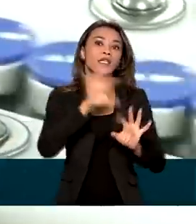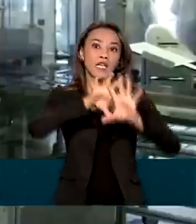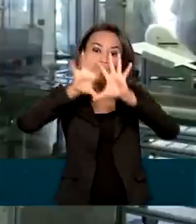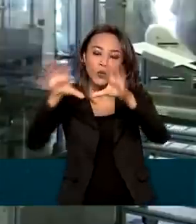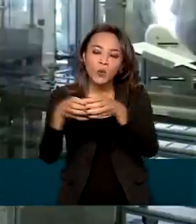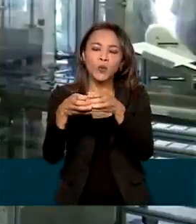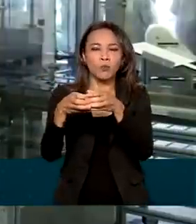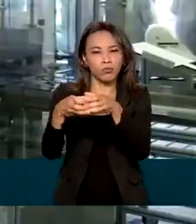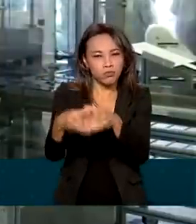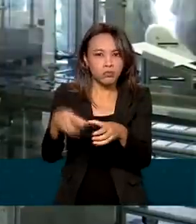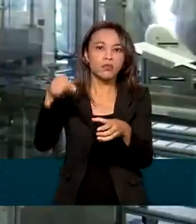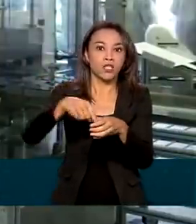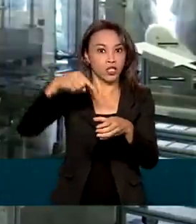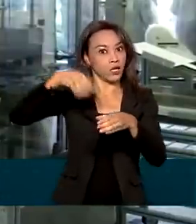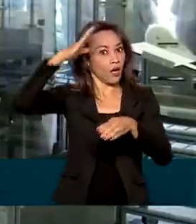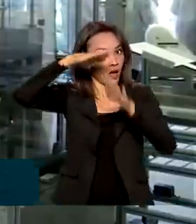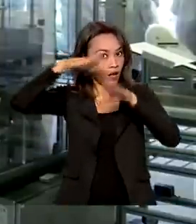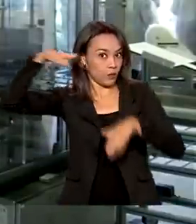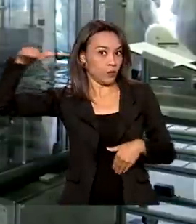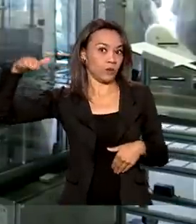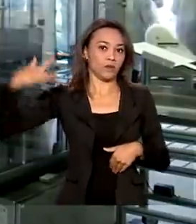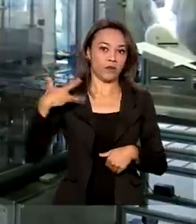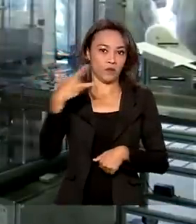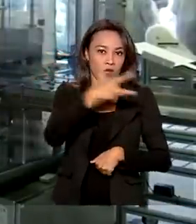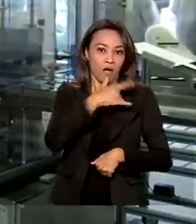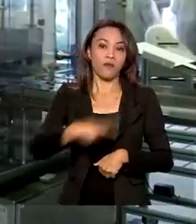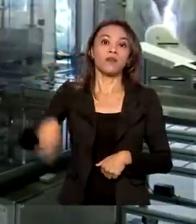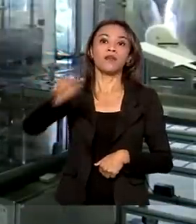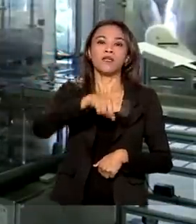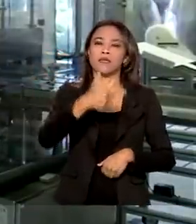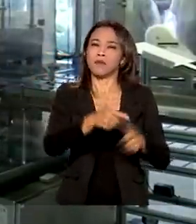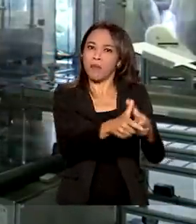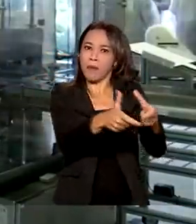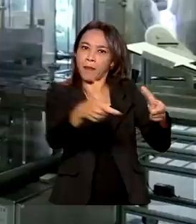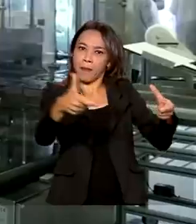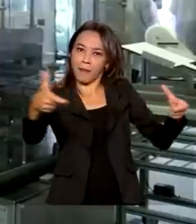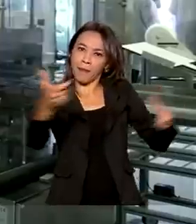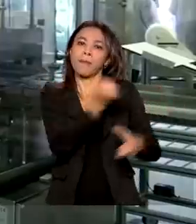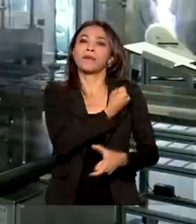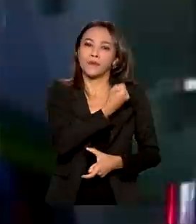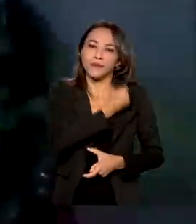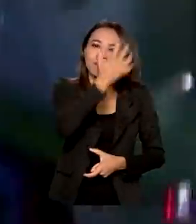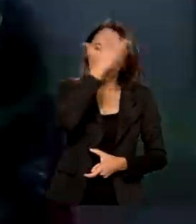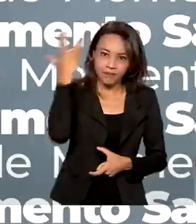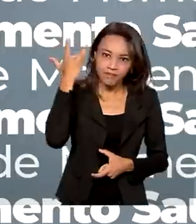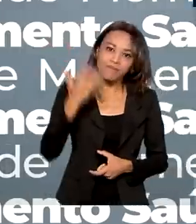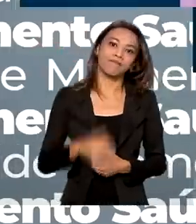grupos pequenos de adultos saudáveis e depois ampliada para maior número de pessoas.